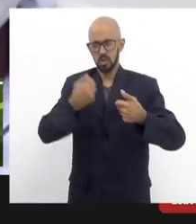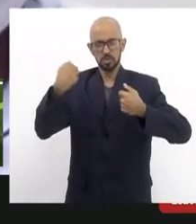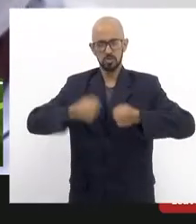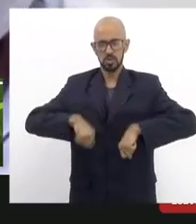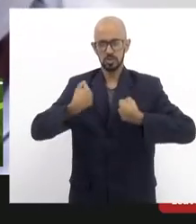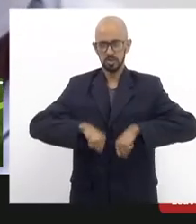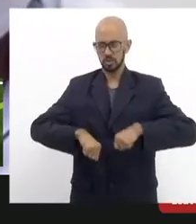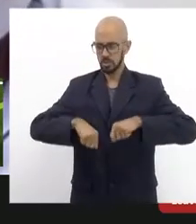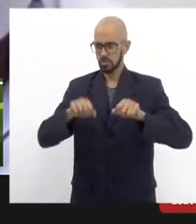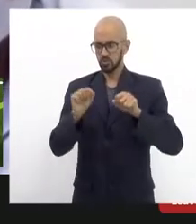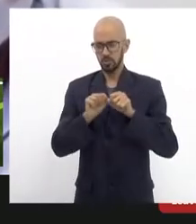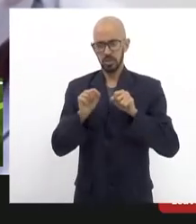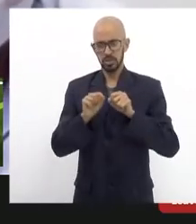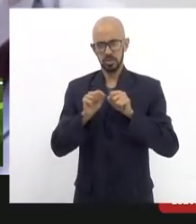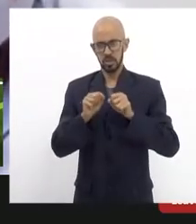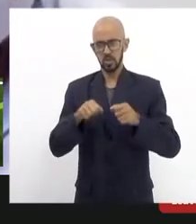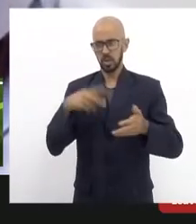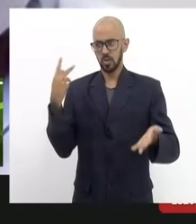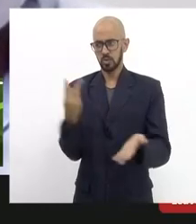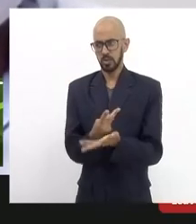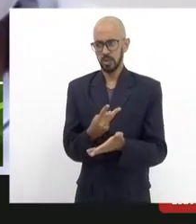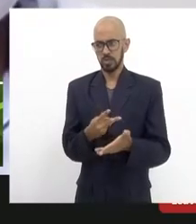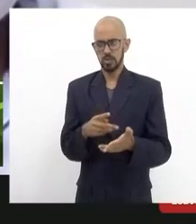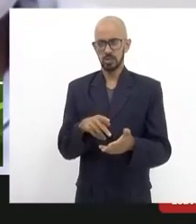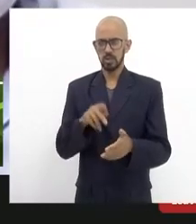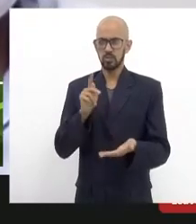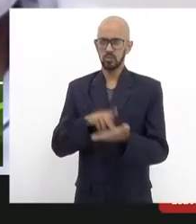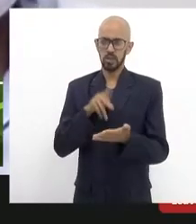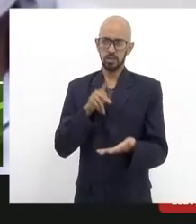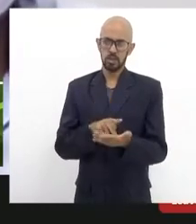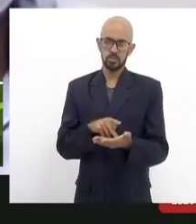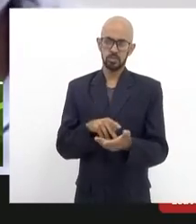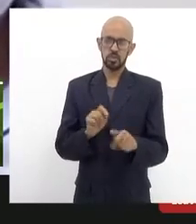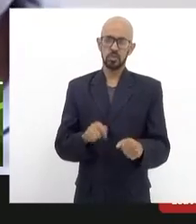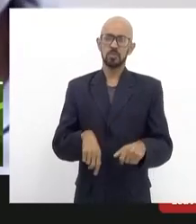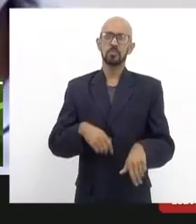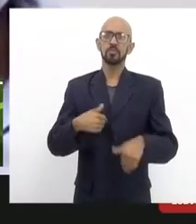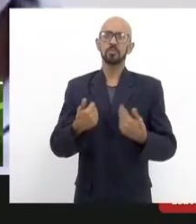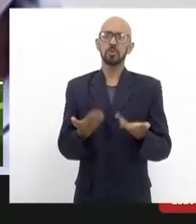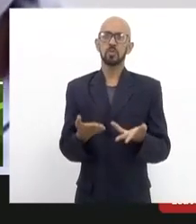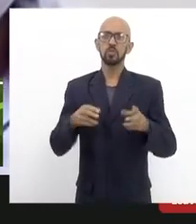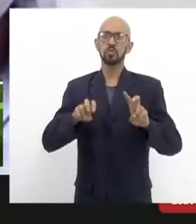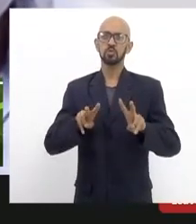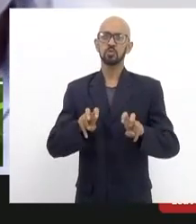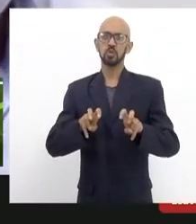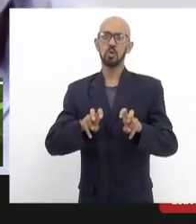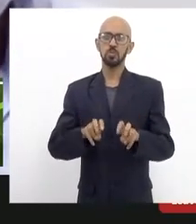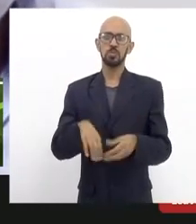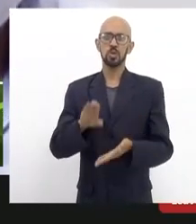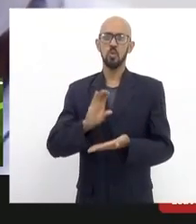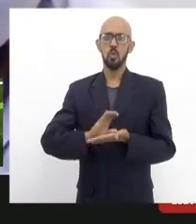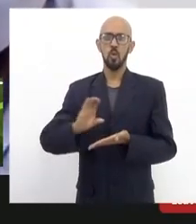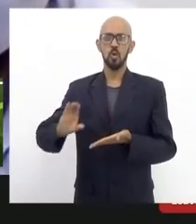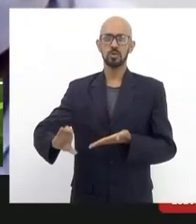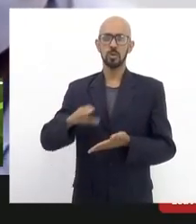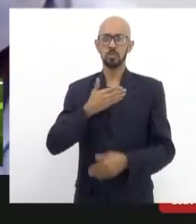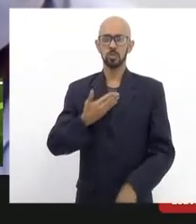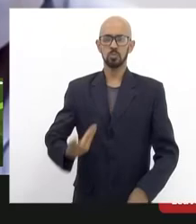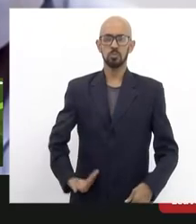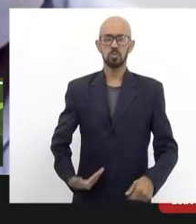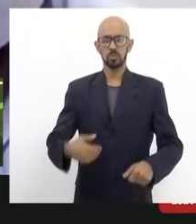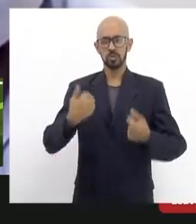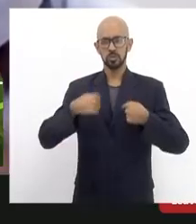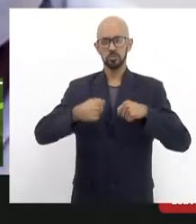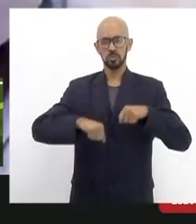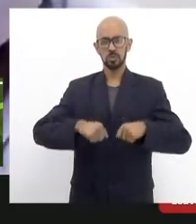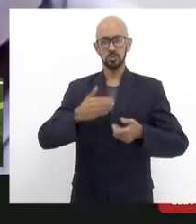fazer com que haja realmente a questão da execução do orçamento público é que a gente tem que começar a levantar